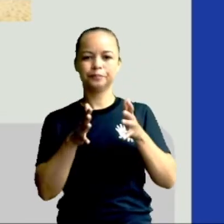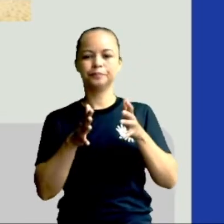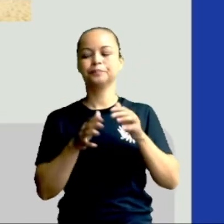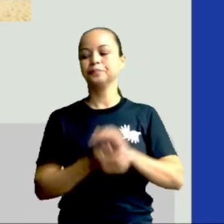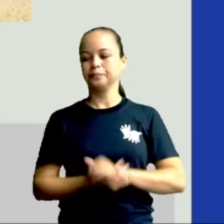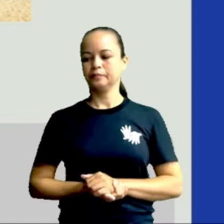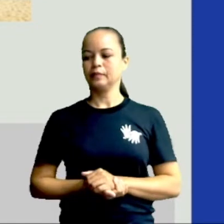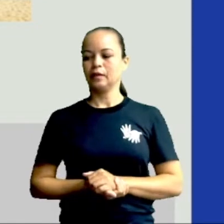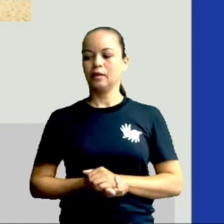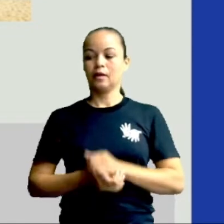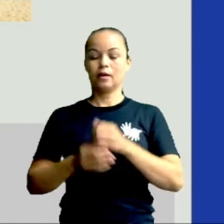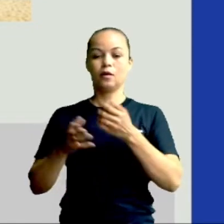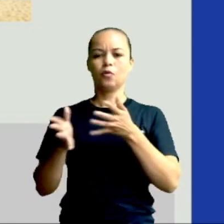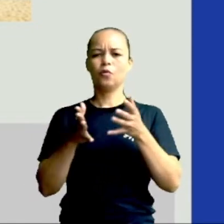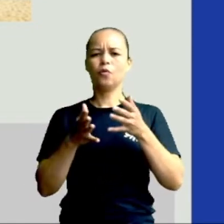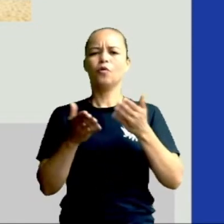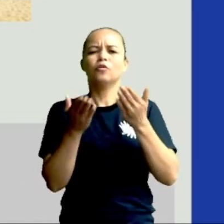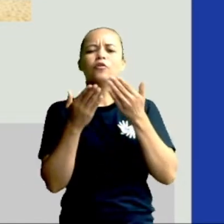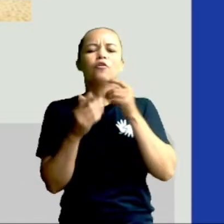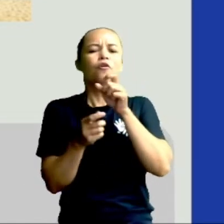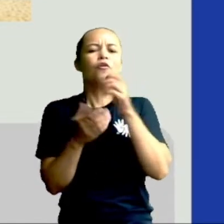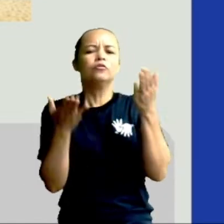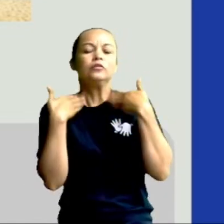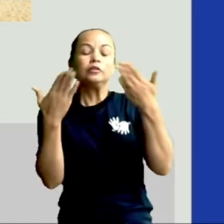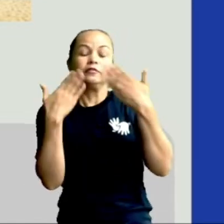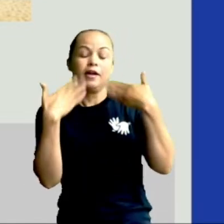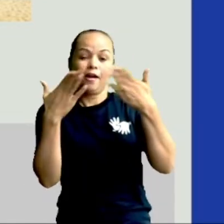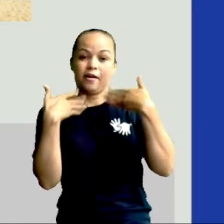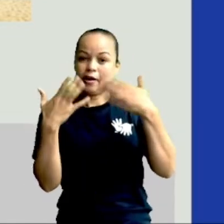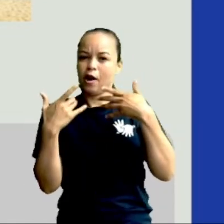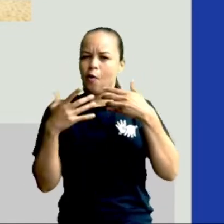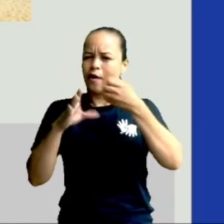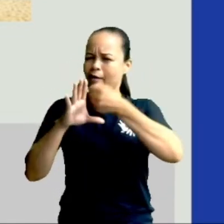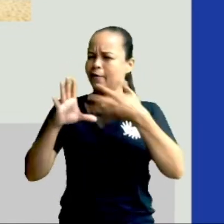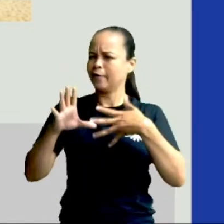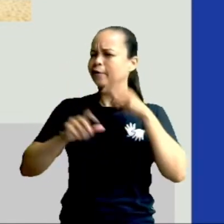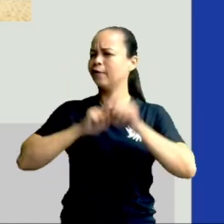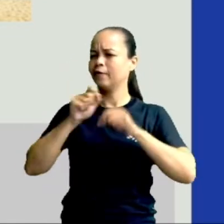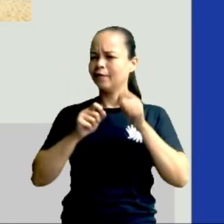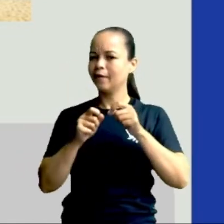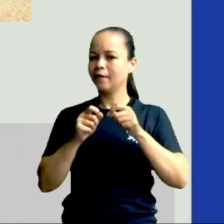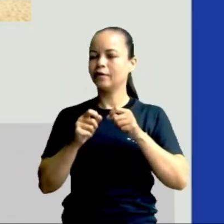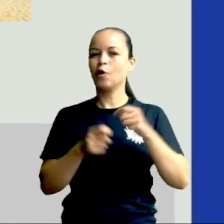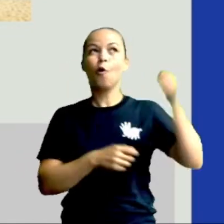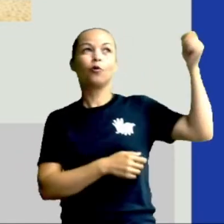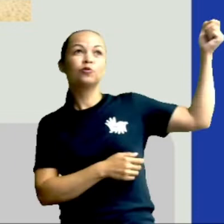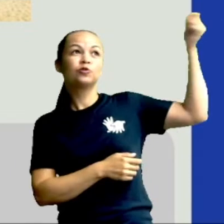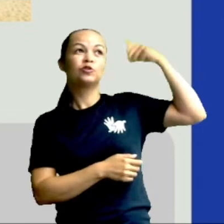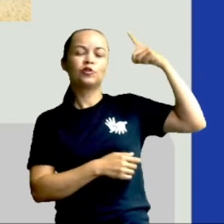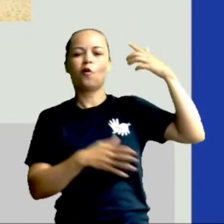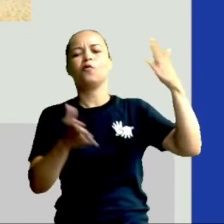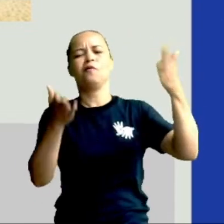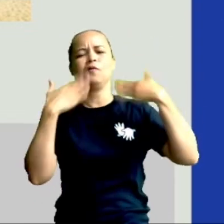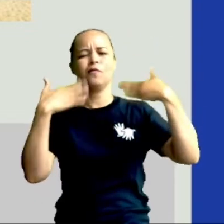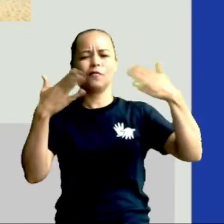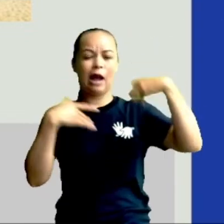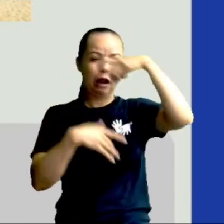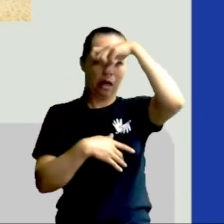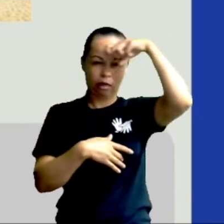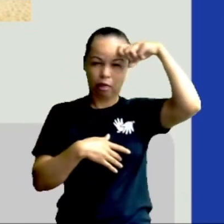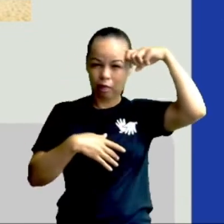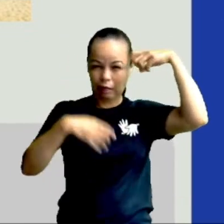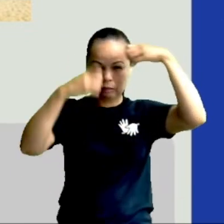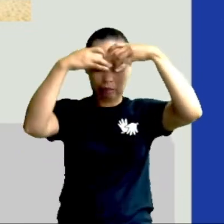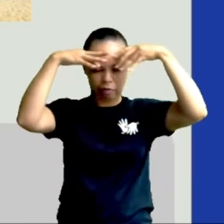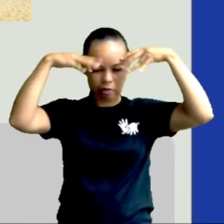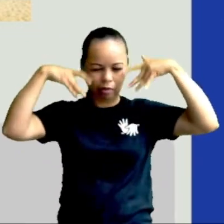isso. O verão. Qual é a característica principal do verão, gente? O Sol, o calor, né? É a estação